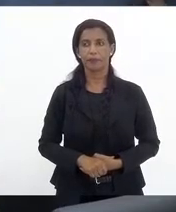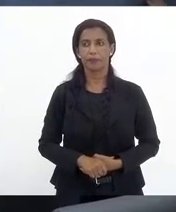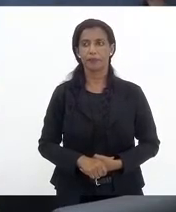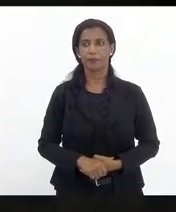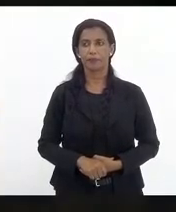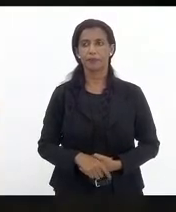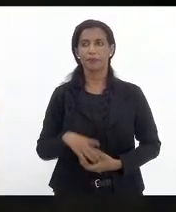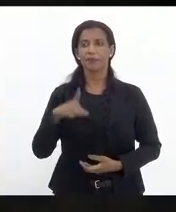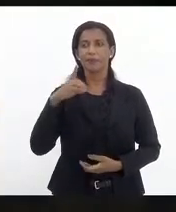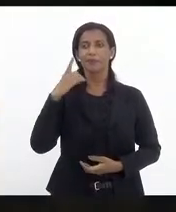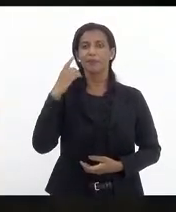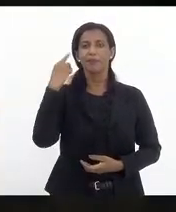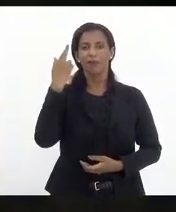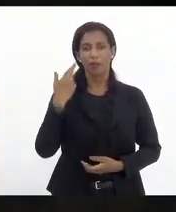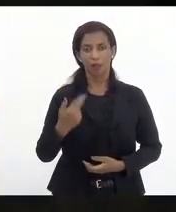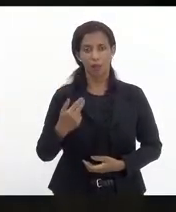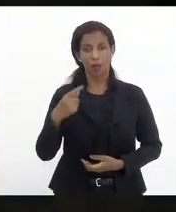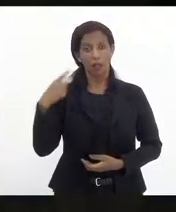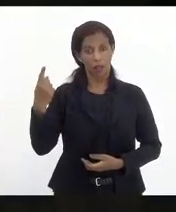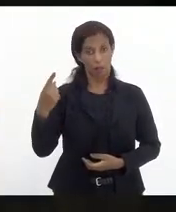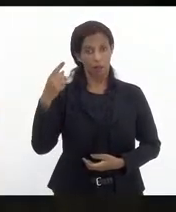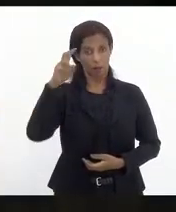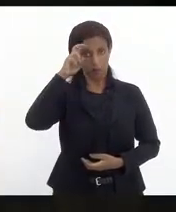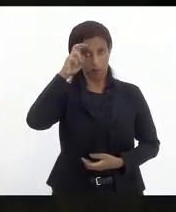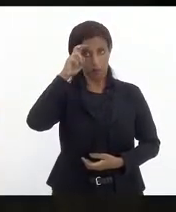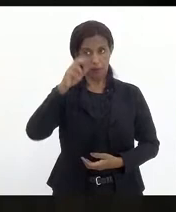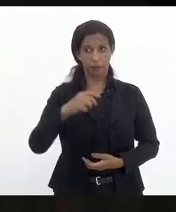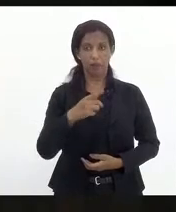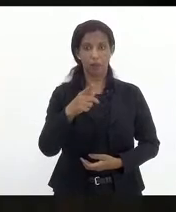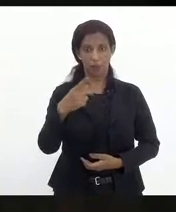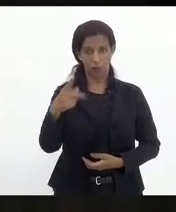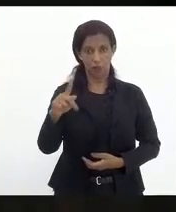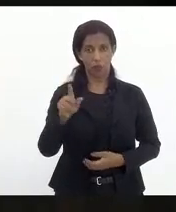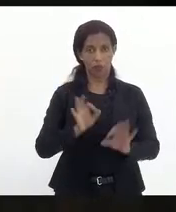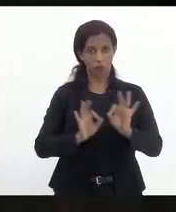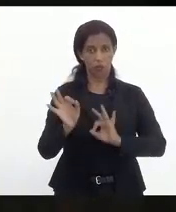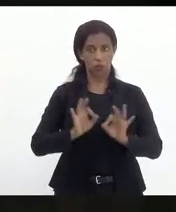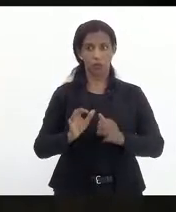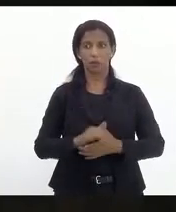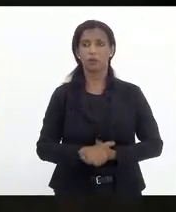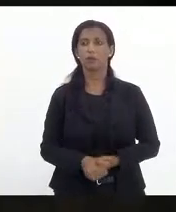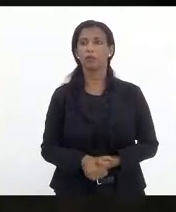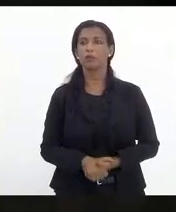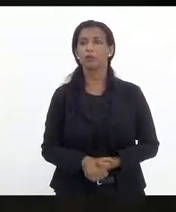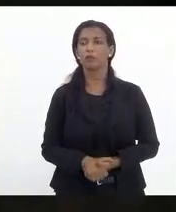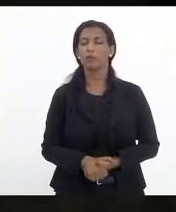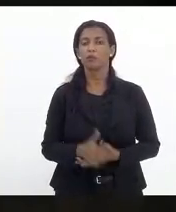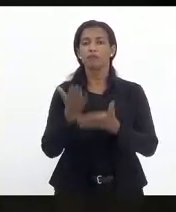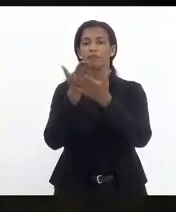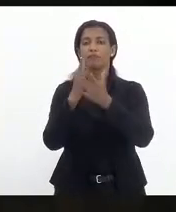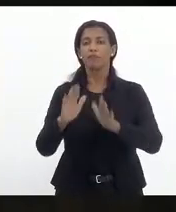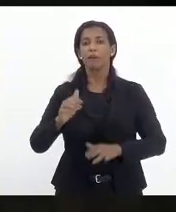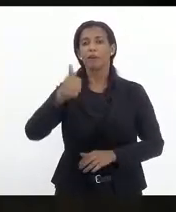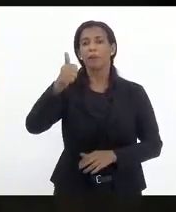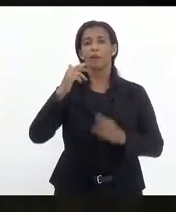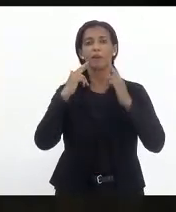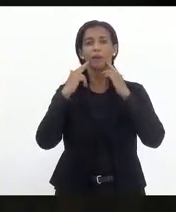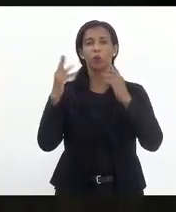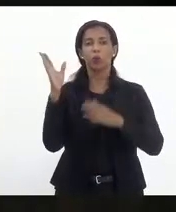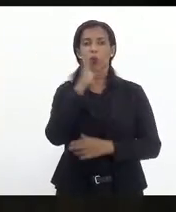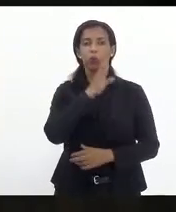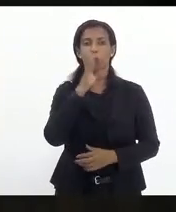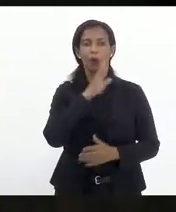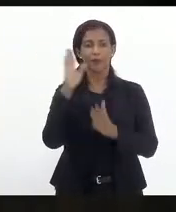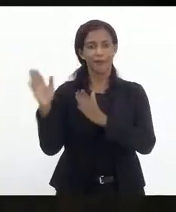Deputada Renata, estará na pauta na próxima quinta-feira, o projeto de vossa excelência. Está encerrada a primeira sessão extraordinária,